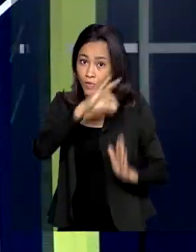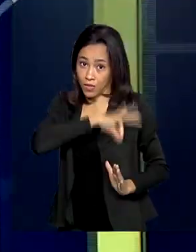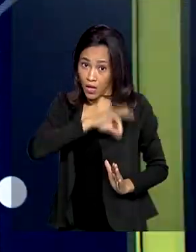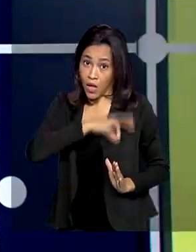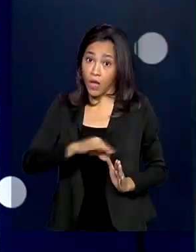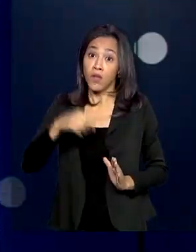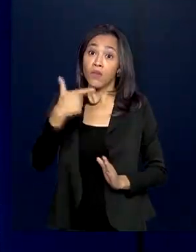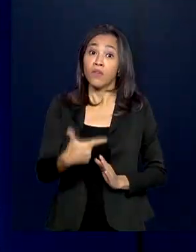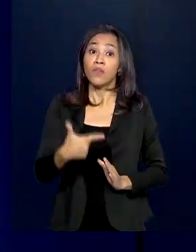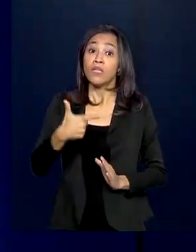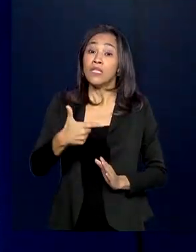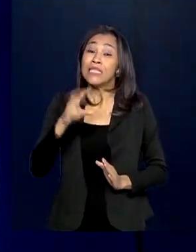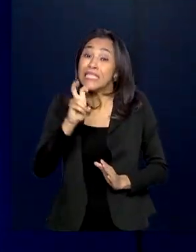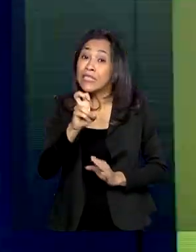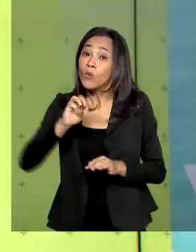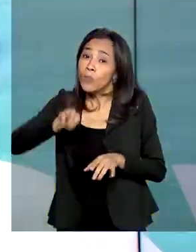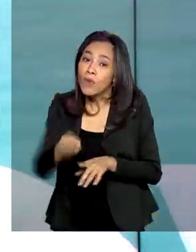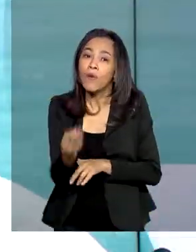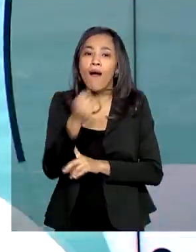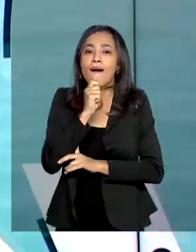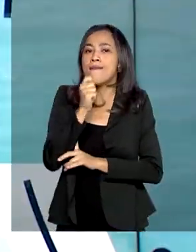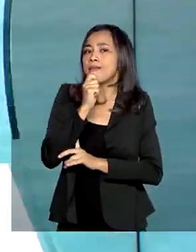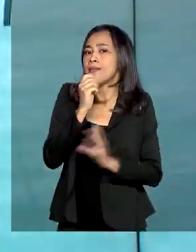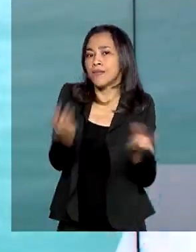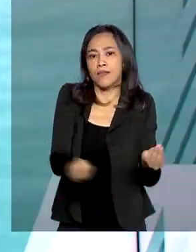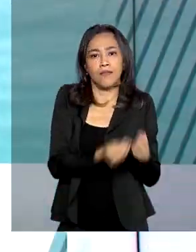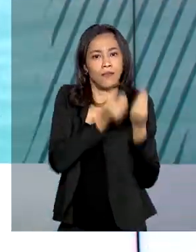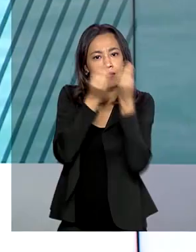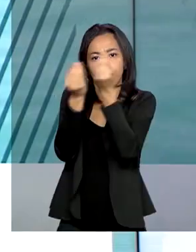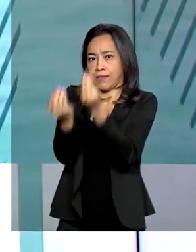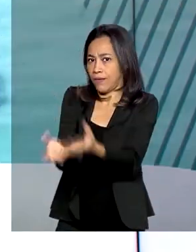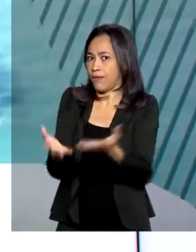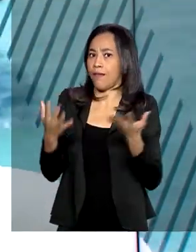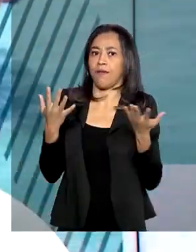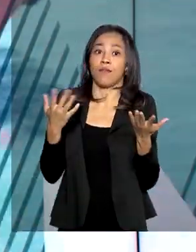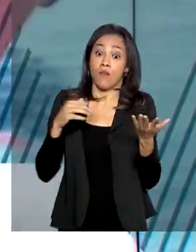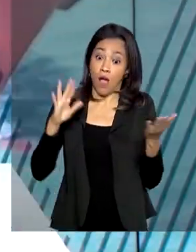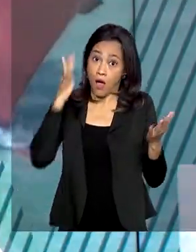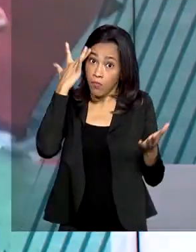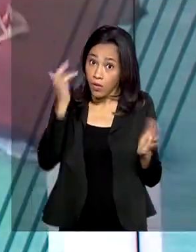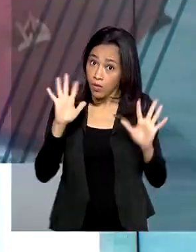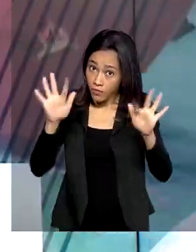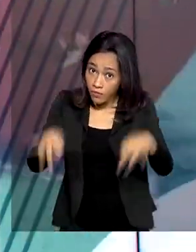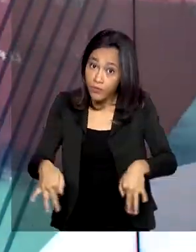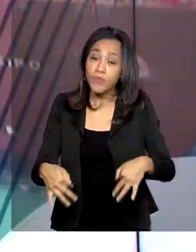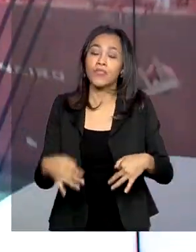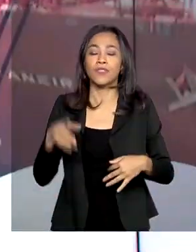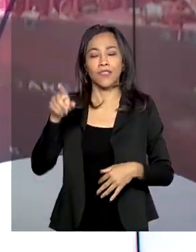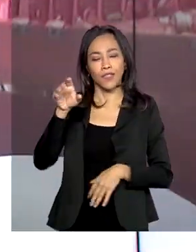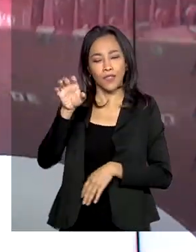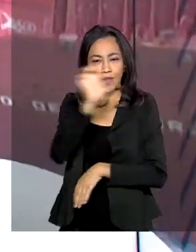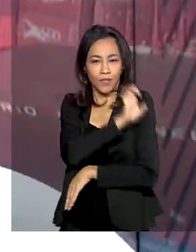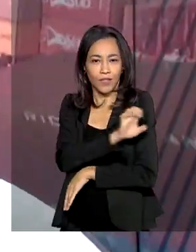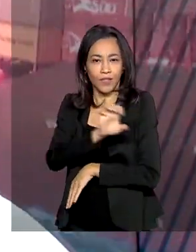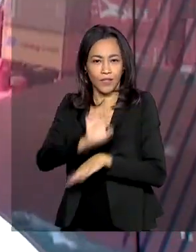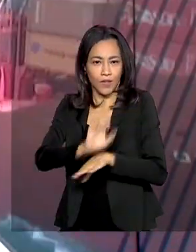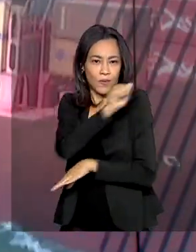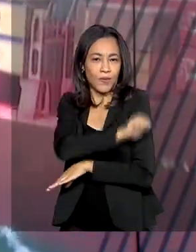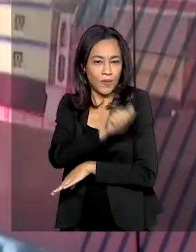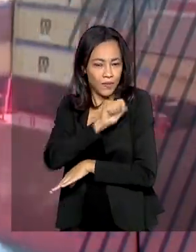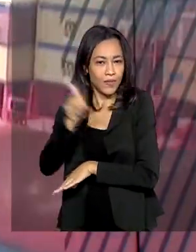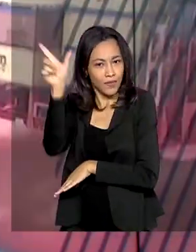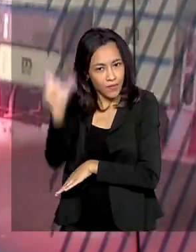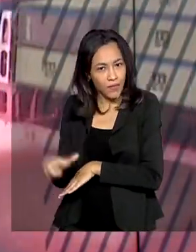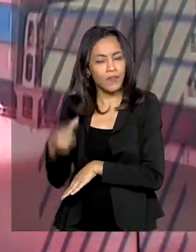contribuintes ainda não entregaram a declaração do Imposto de Renda. O prazo termina amanhã. Do Rio de Janeiro, a repórter Cláudia